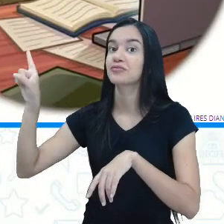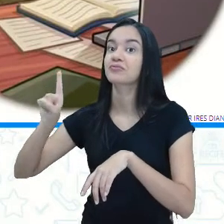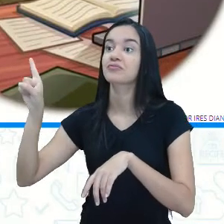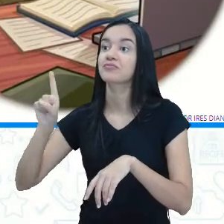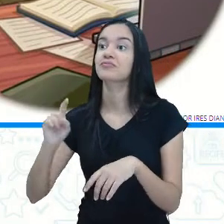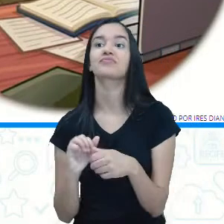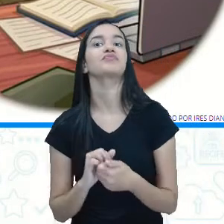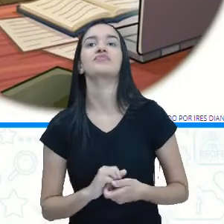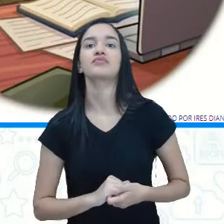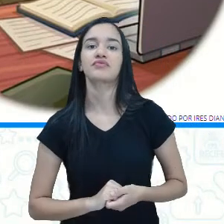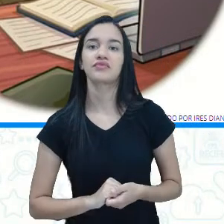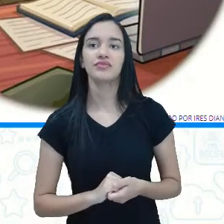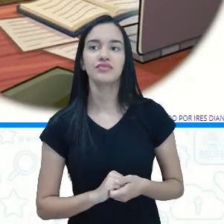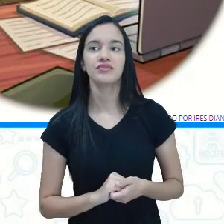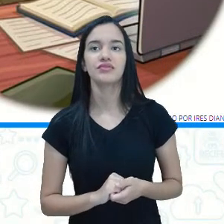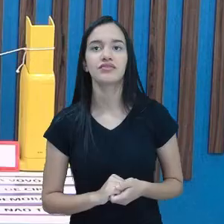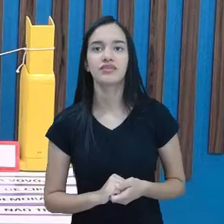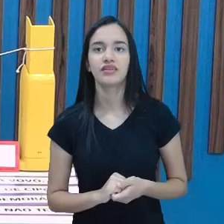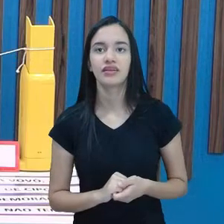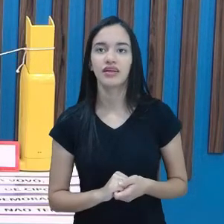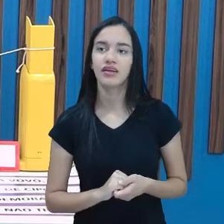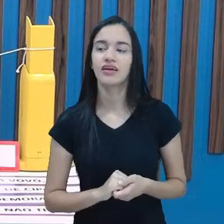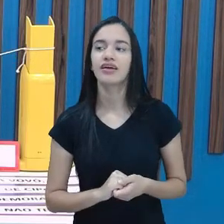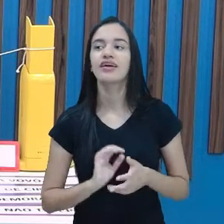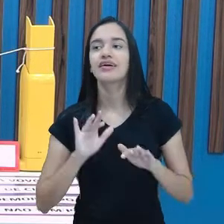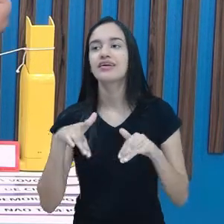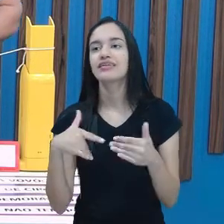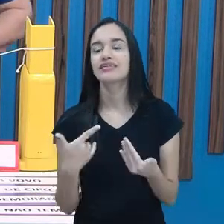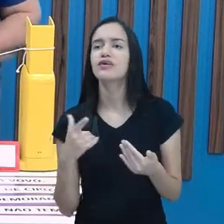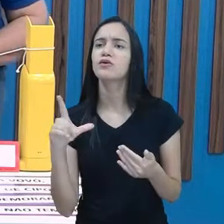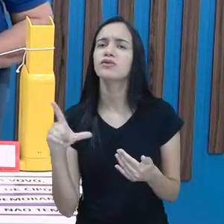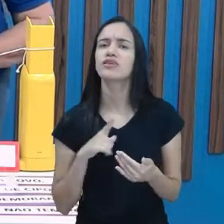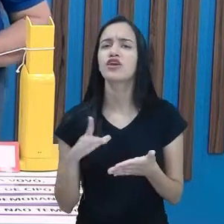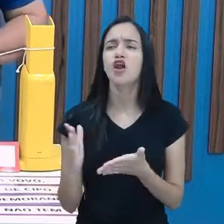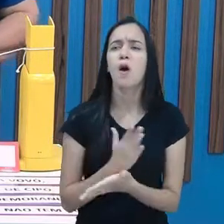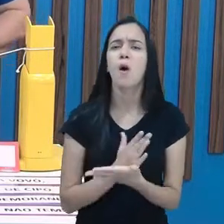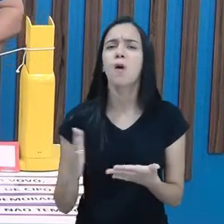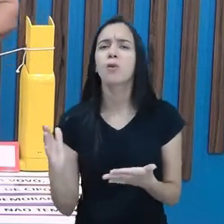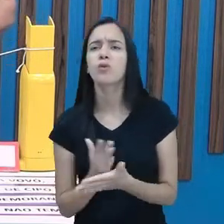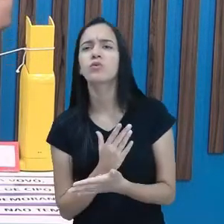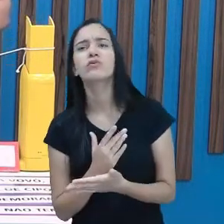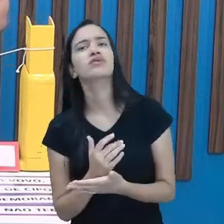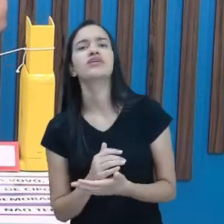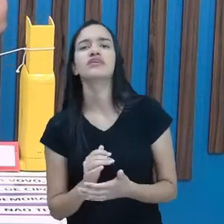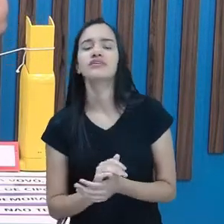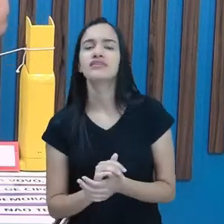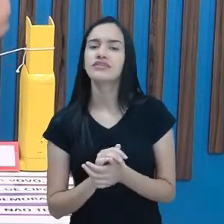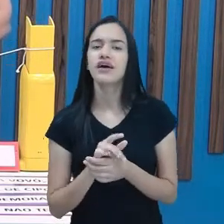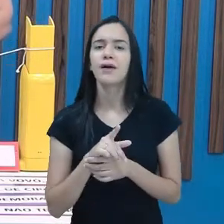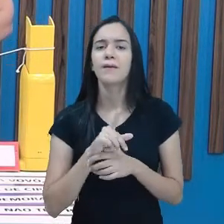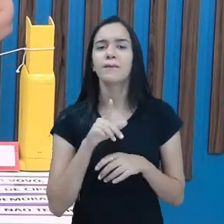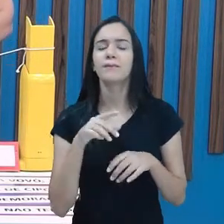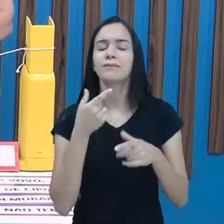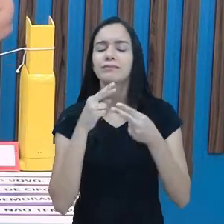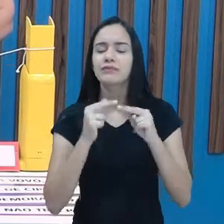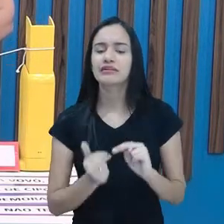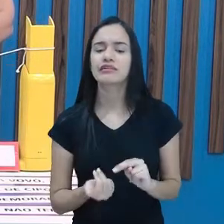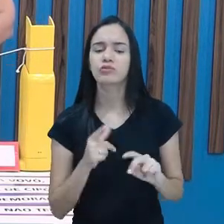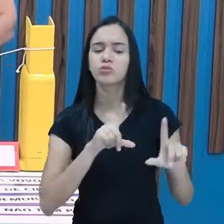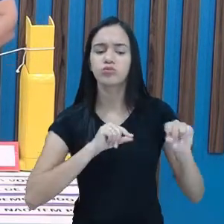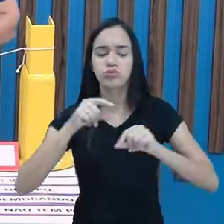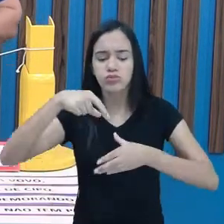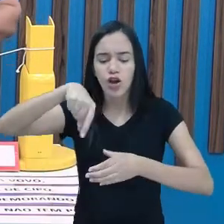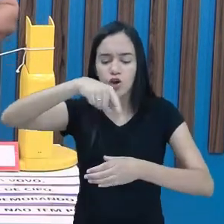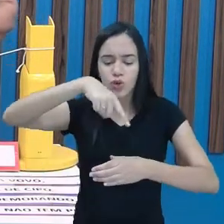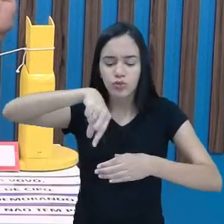Olha aí. Não. Então, no meu pote aqui, tem algumas parlendas que a gente vai escolher. Tá certo? Eu